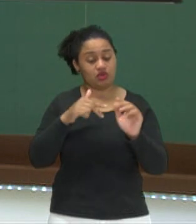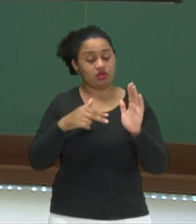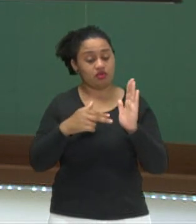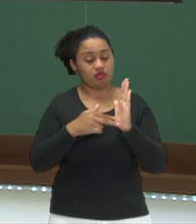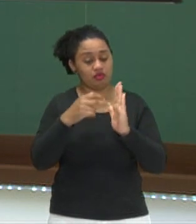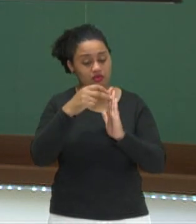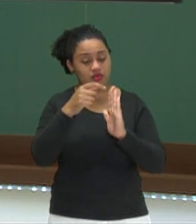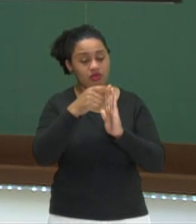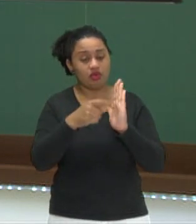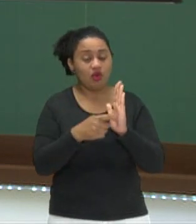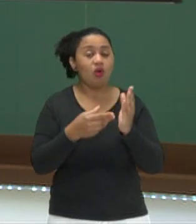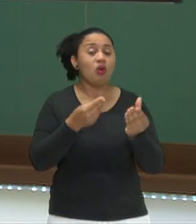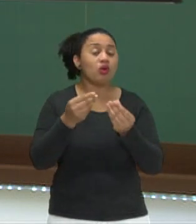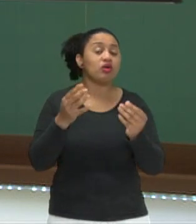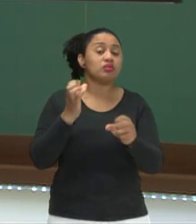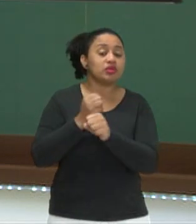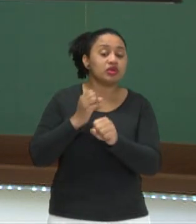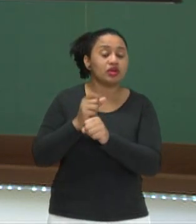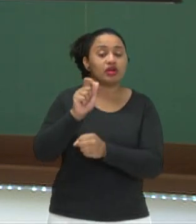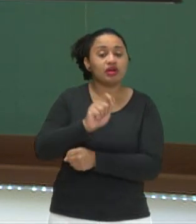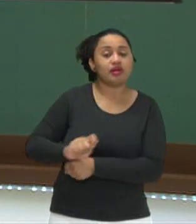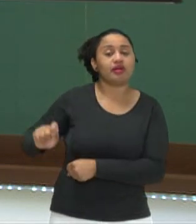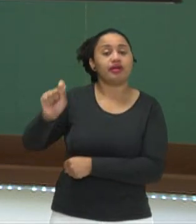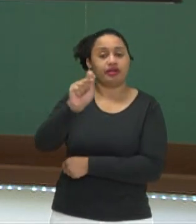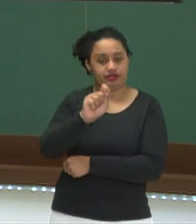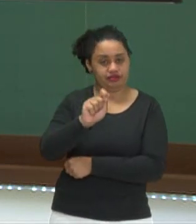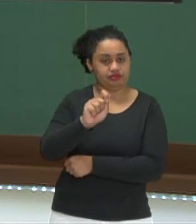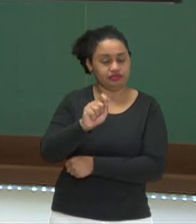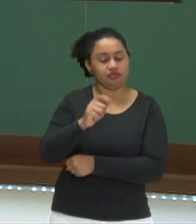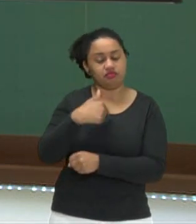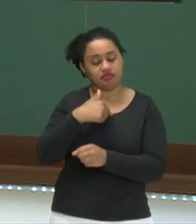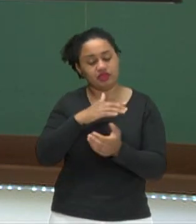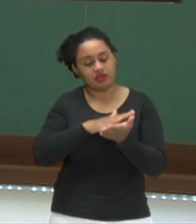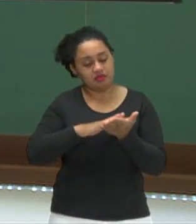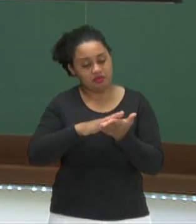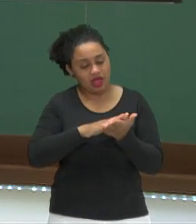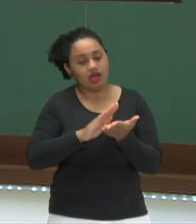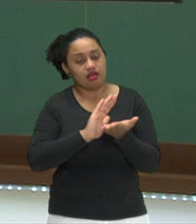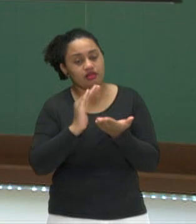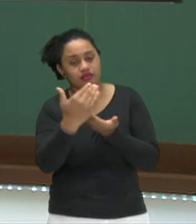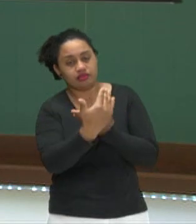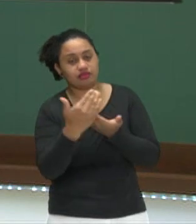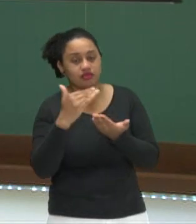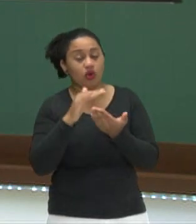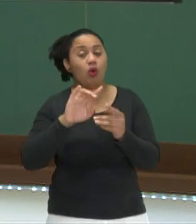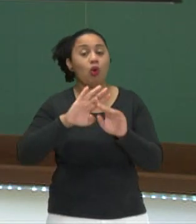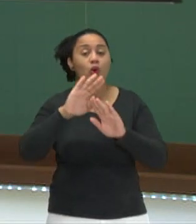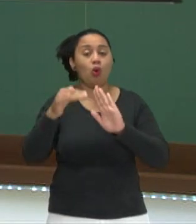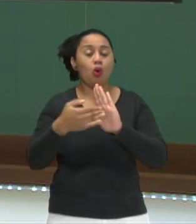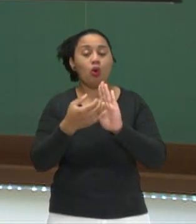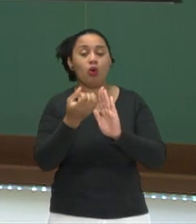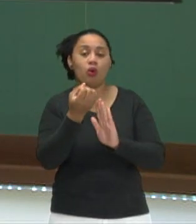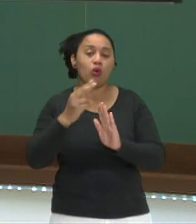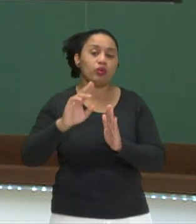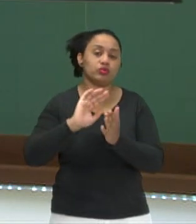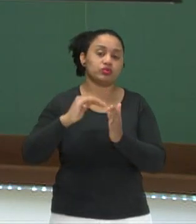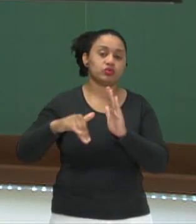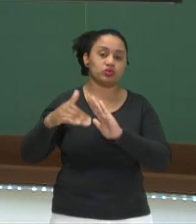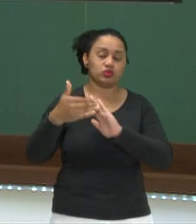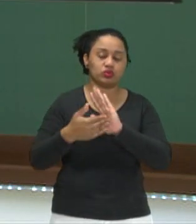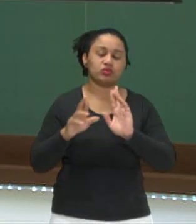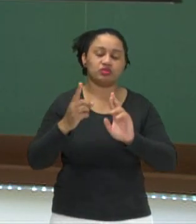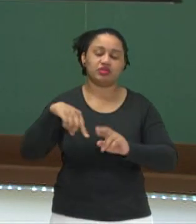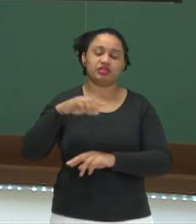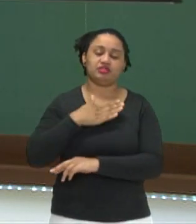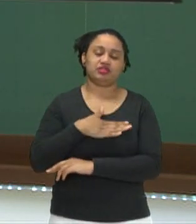o prisma e como calcular as áreas dele, seja a área da base, a área lateral ou a área total. Espero que